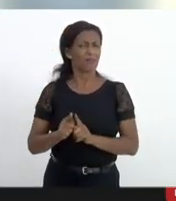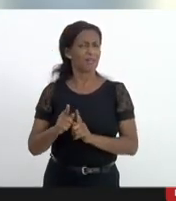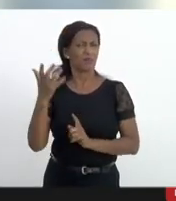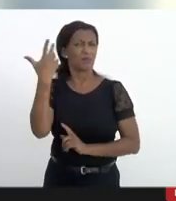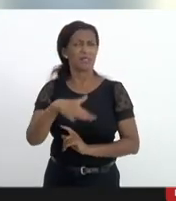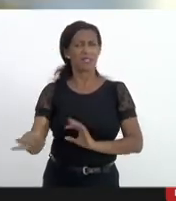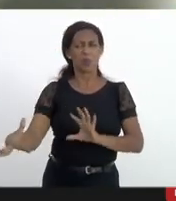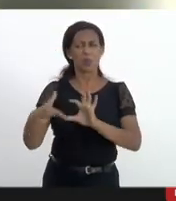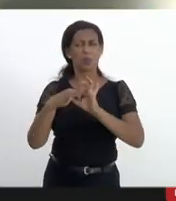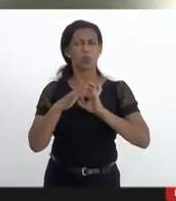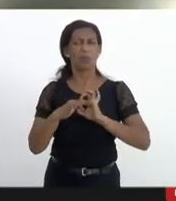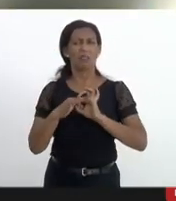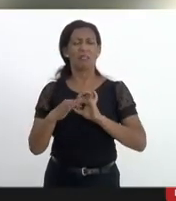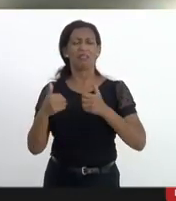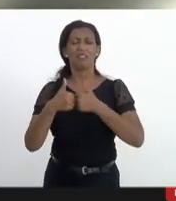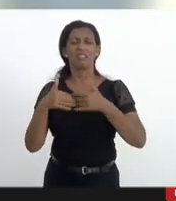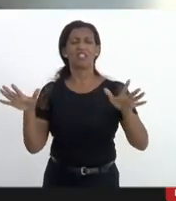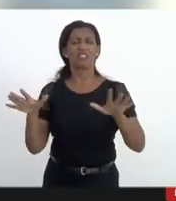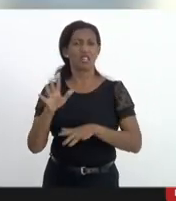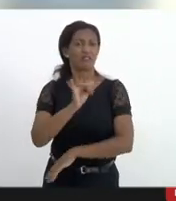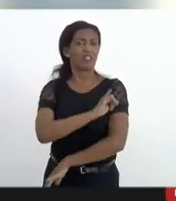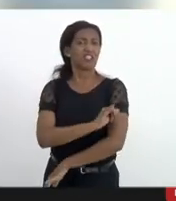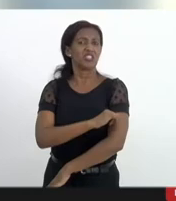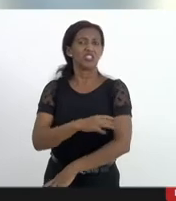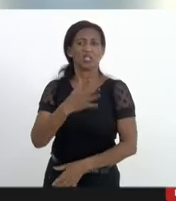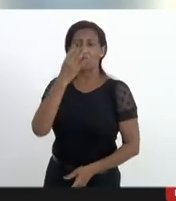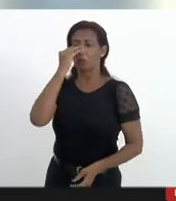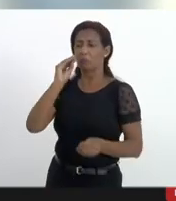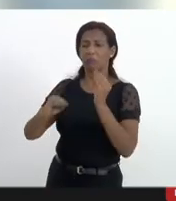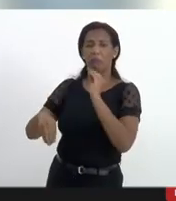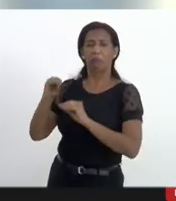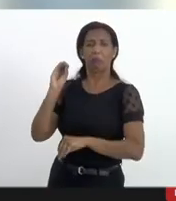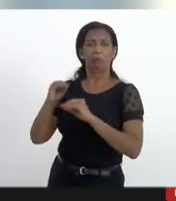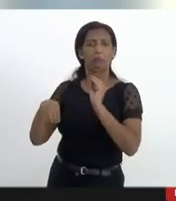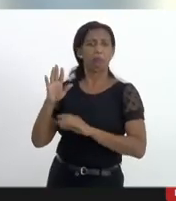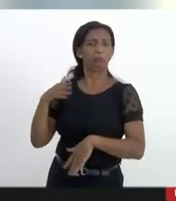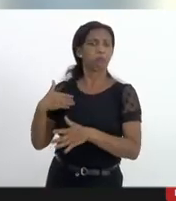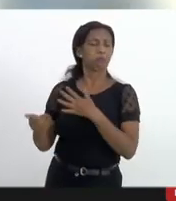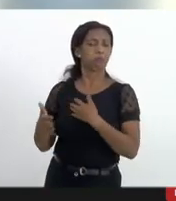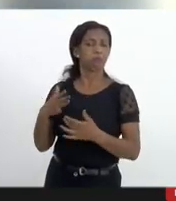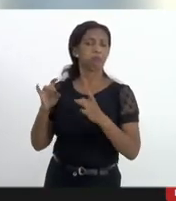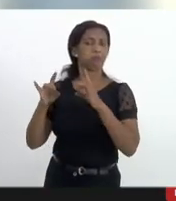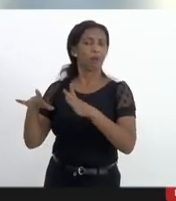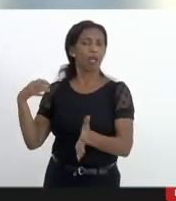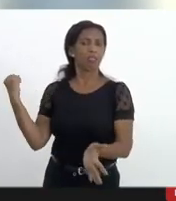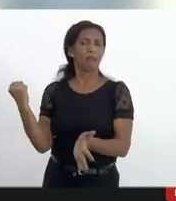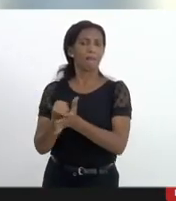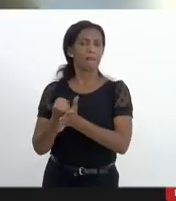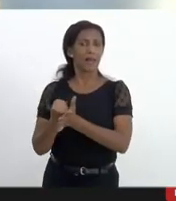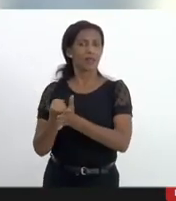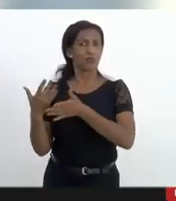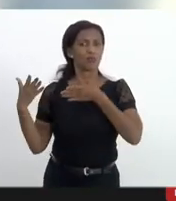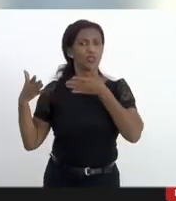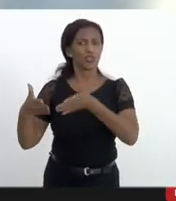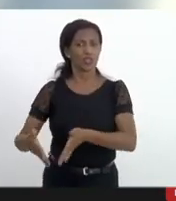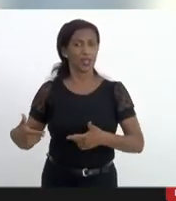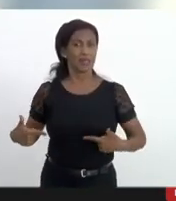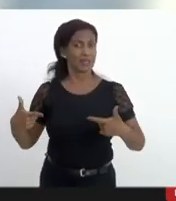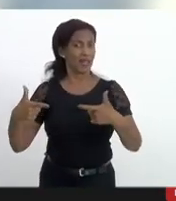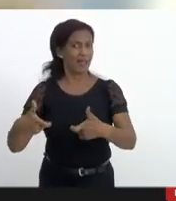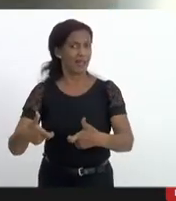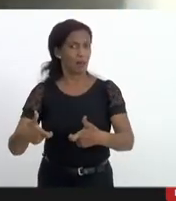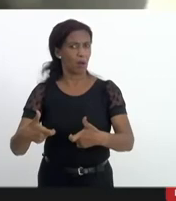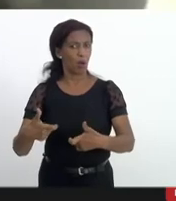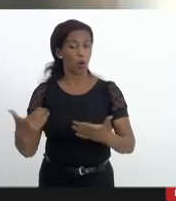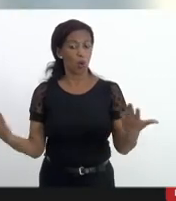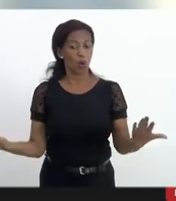porque deixavam o Rio de Janeiro à mercê do impacto da chegada dessas armas hoje a gente